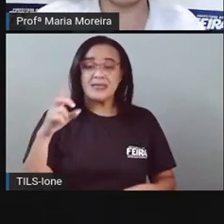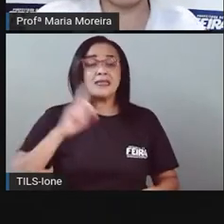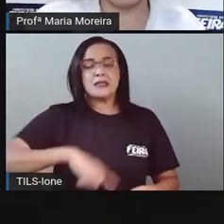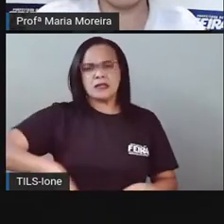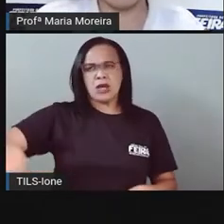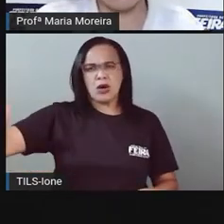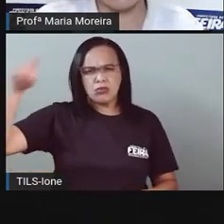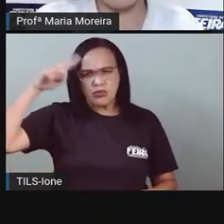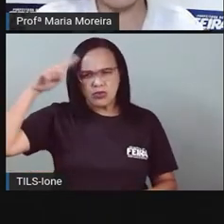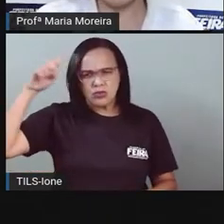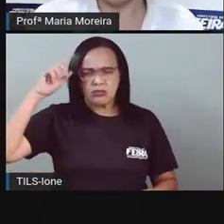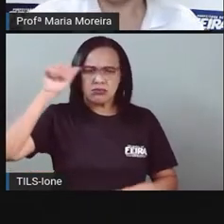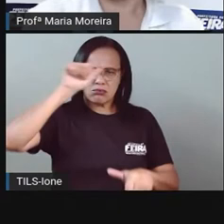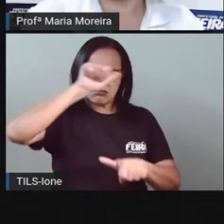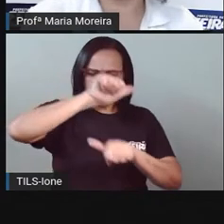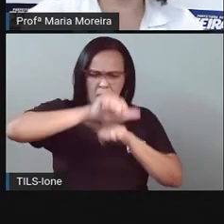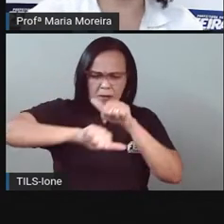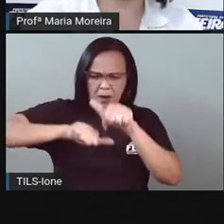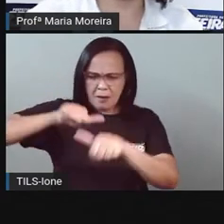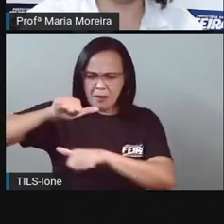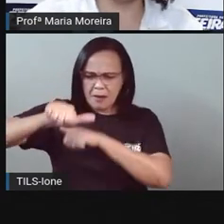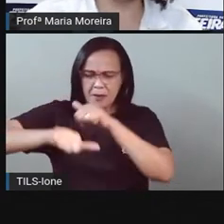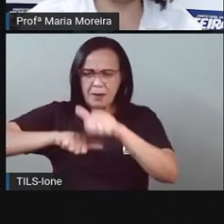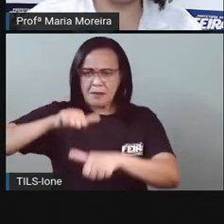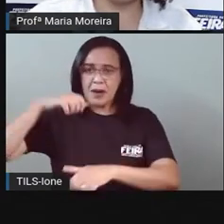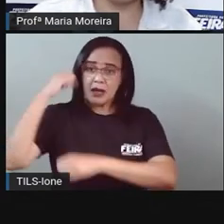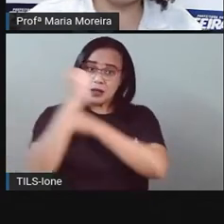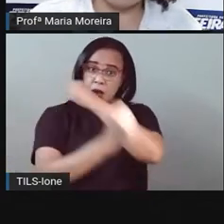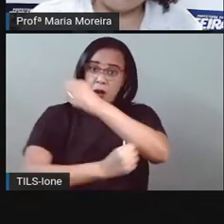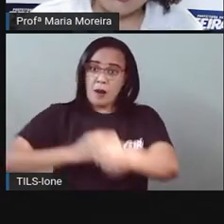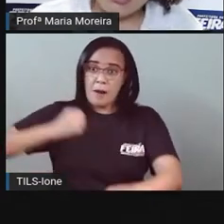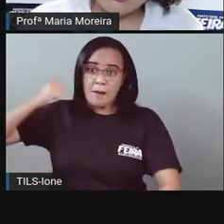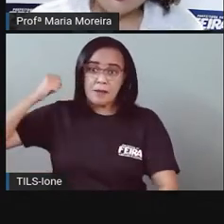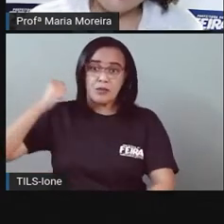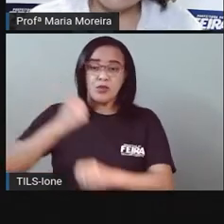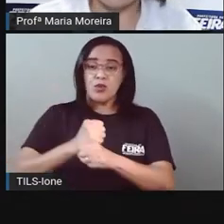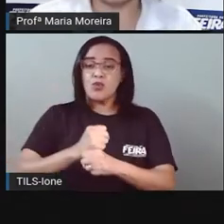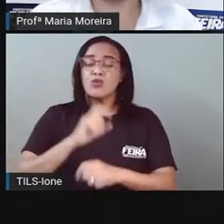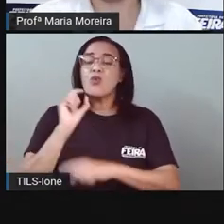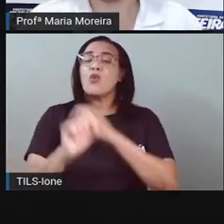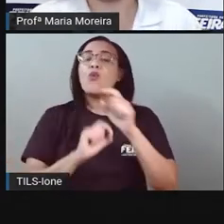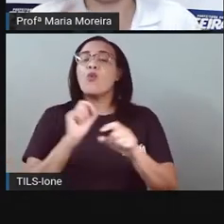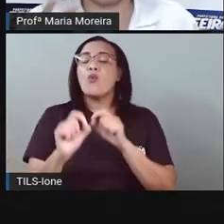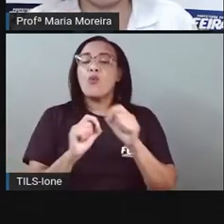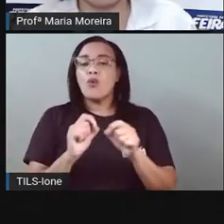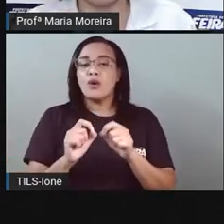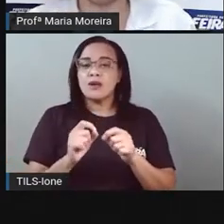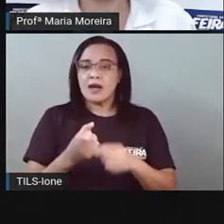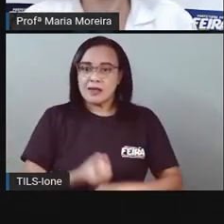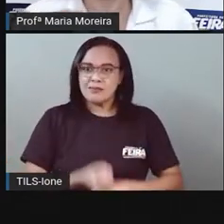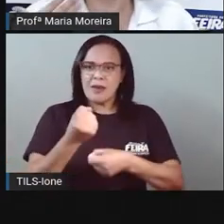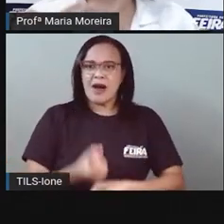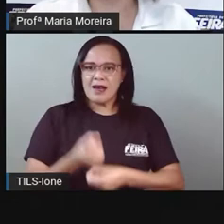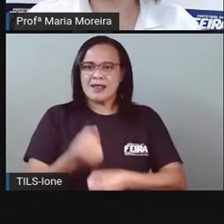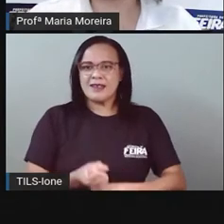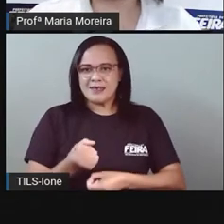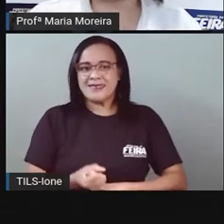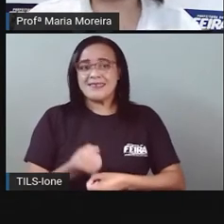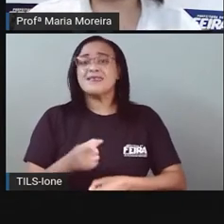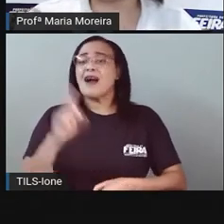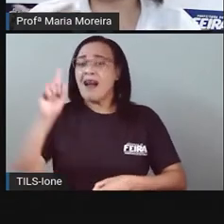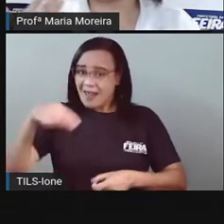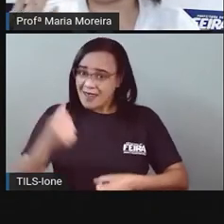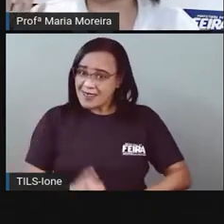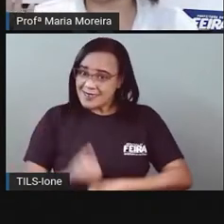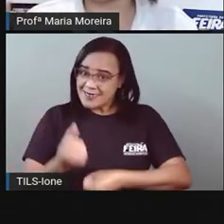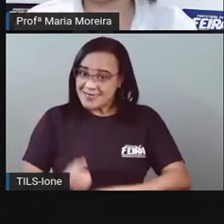falou sobre isso aqui, né? Que é o nosso ano novo, né? Aqui na era cristã. Mas existe o